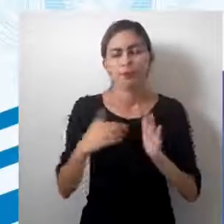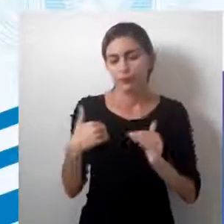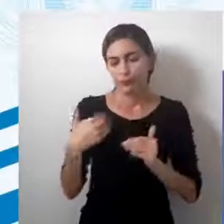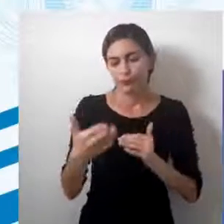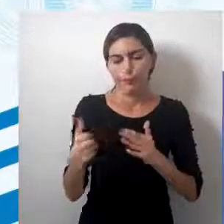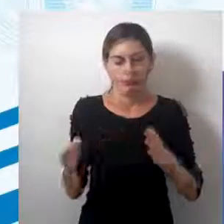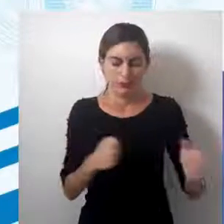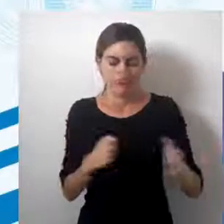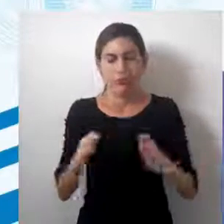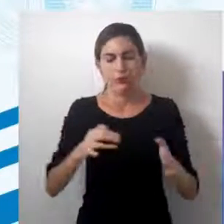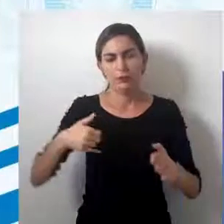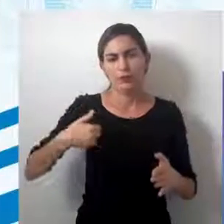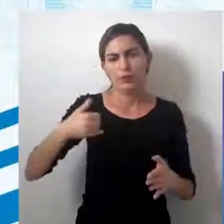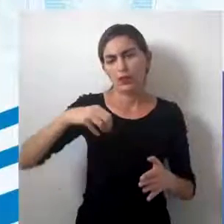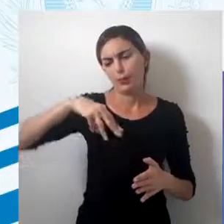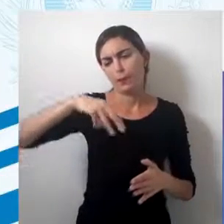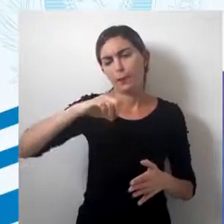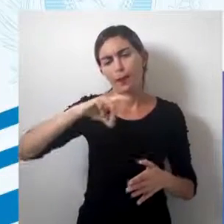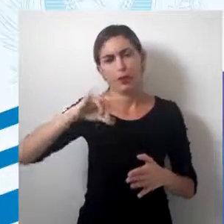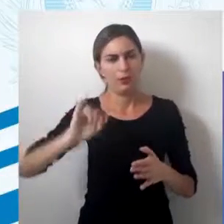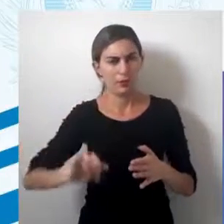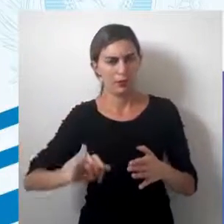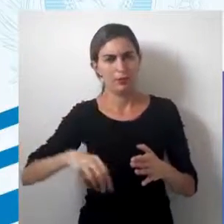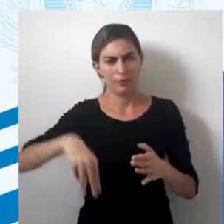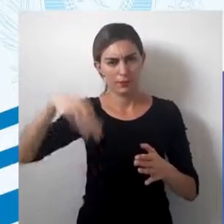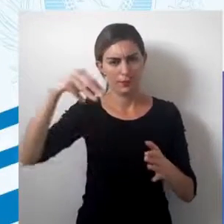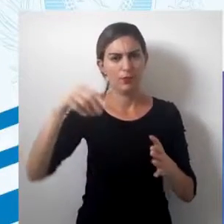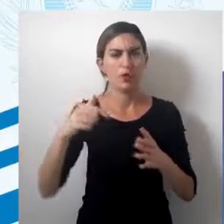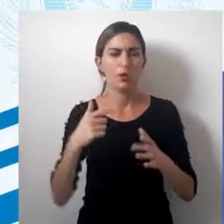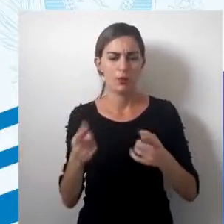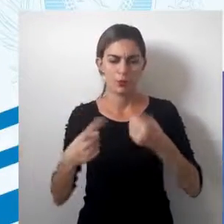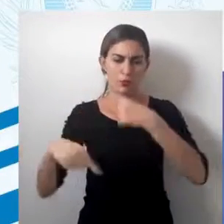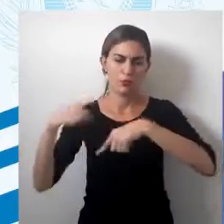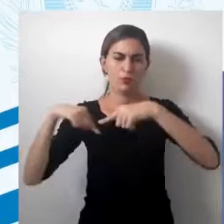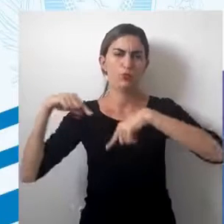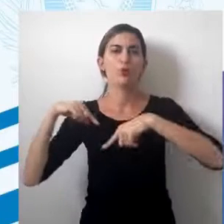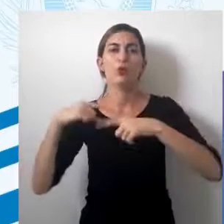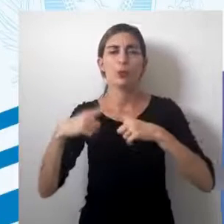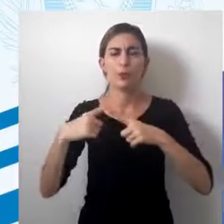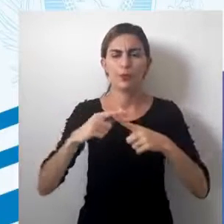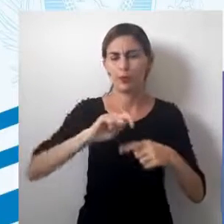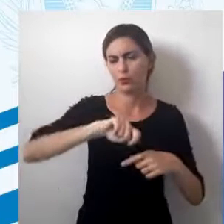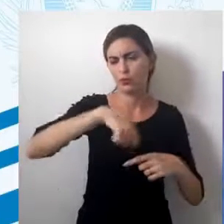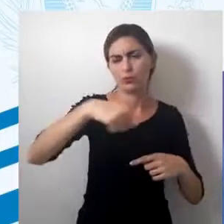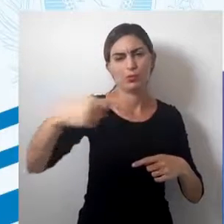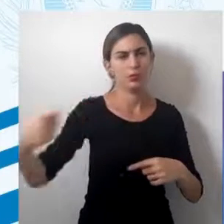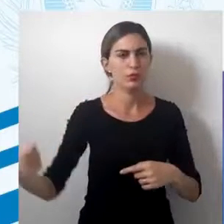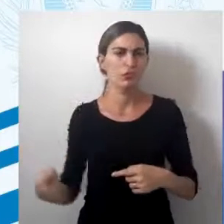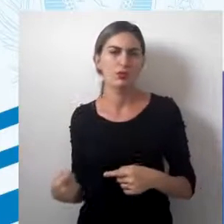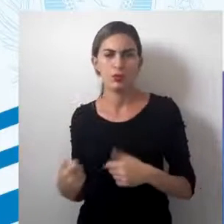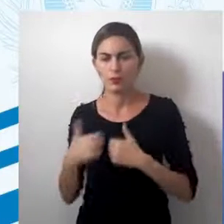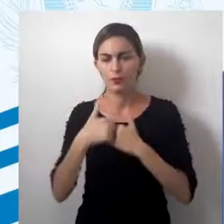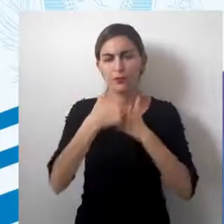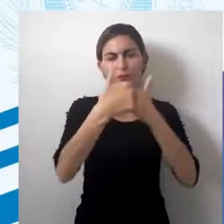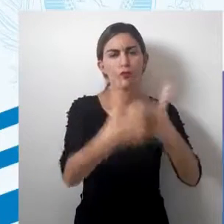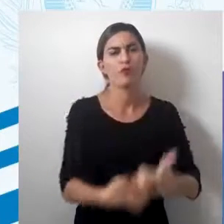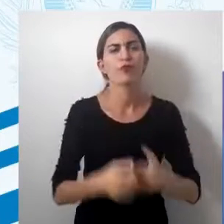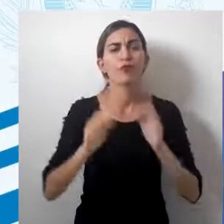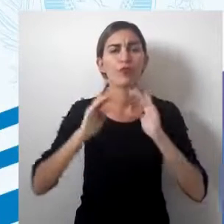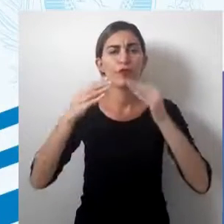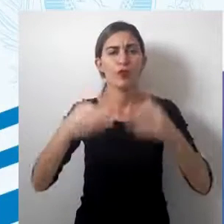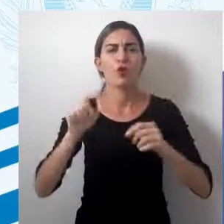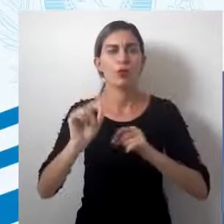durante esse período da Idade Média, um certo retrocesso, porque você tem uma simbologia sendo conduzida